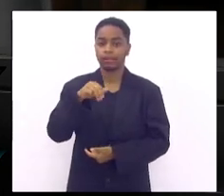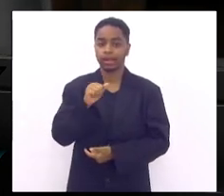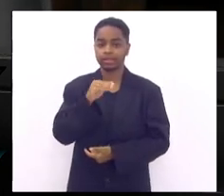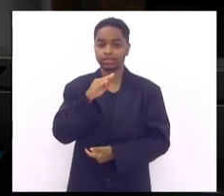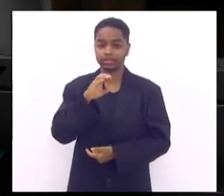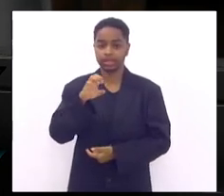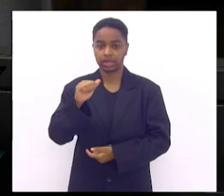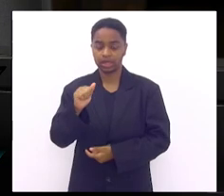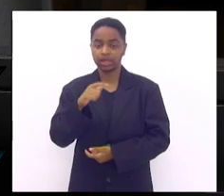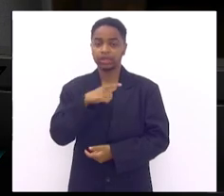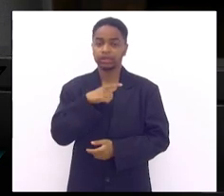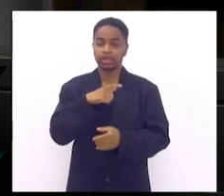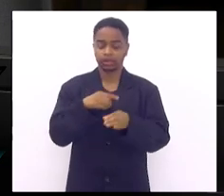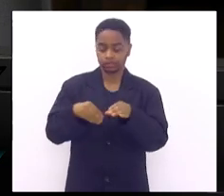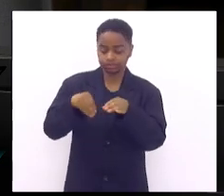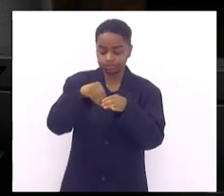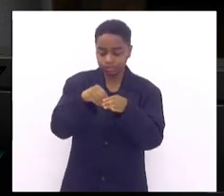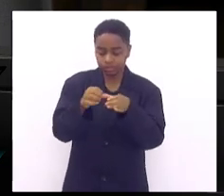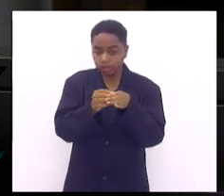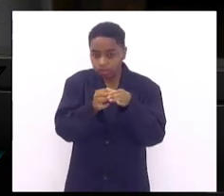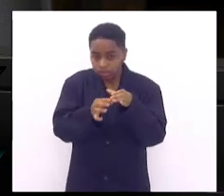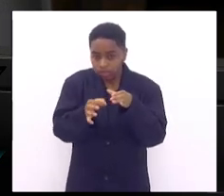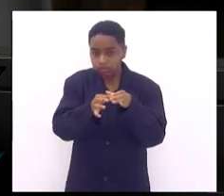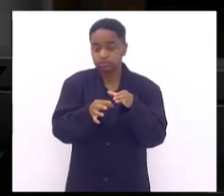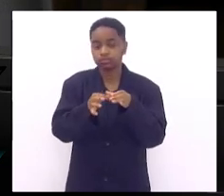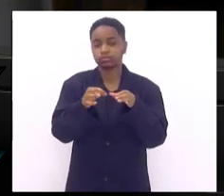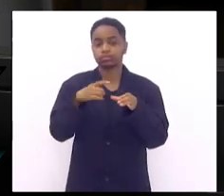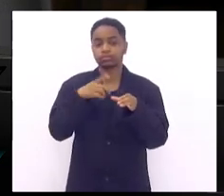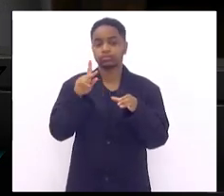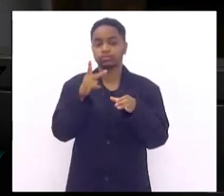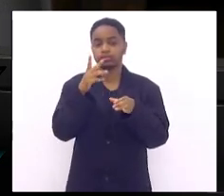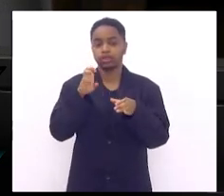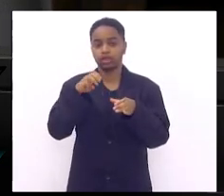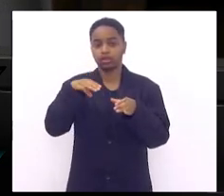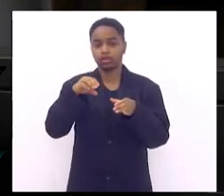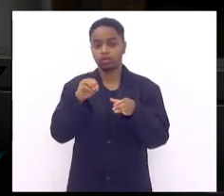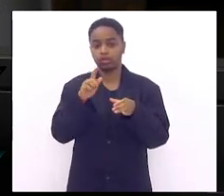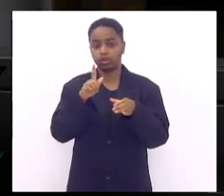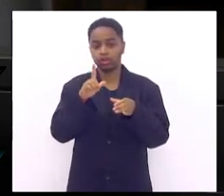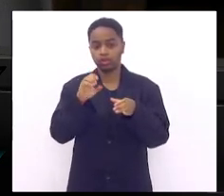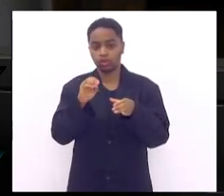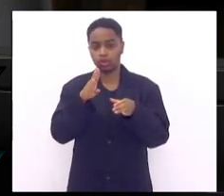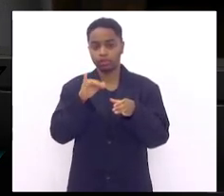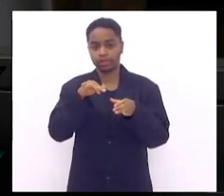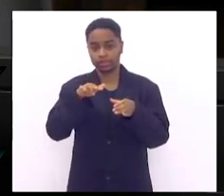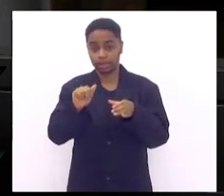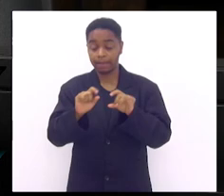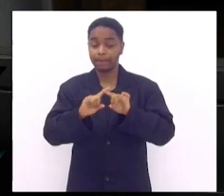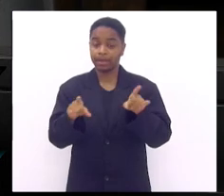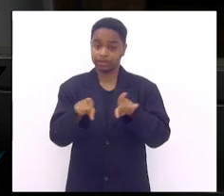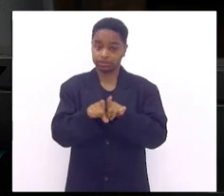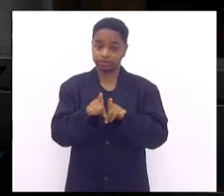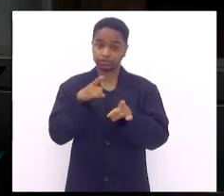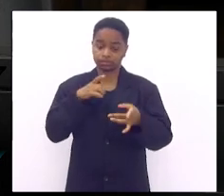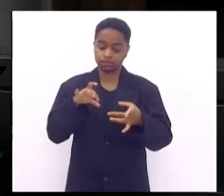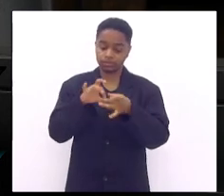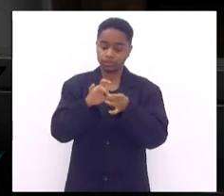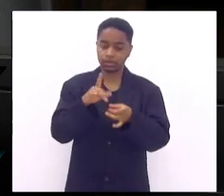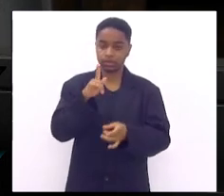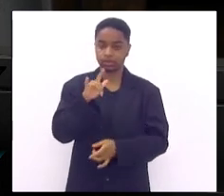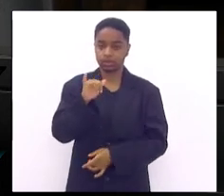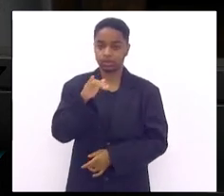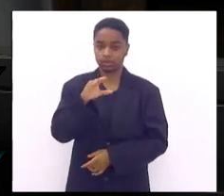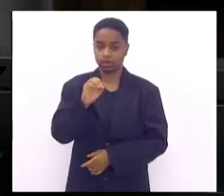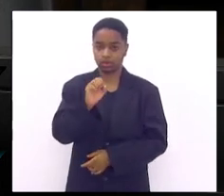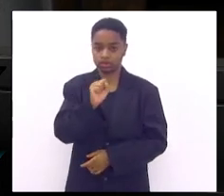uma proteína chamada hemoglobina e ela que transporta oxigênio mas também ela transporta a glicose no sangue se a gente sabe que a